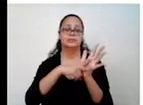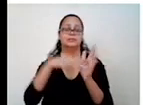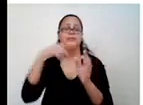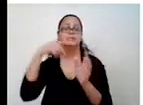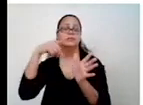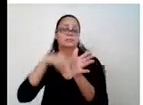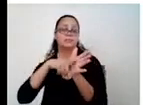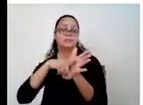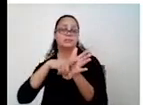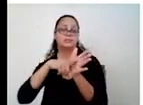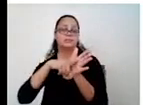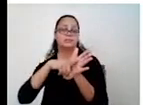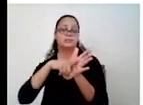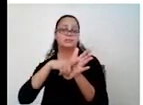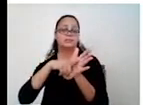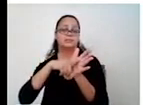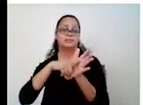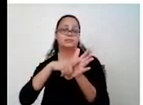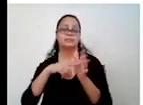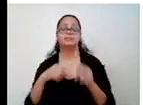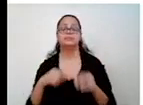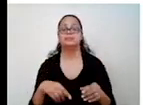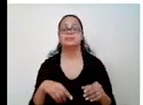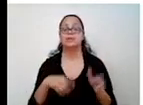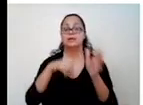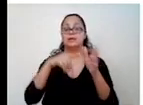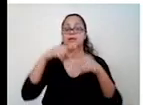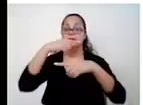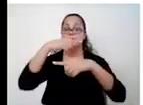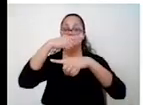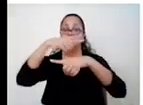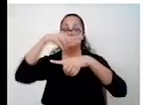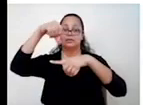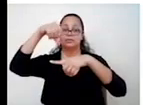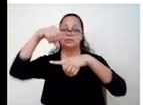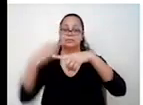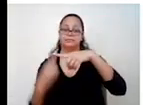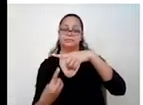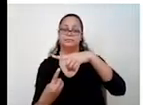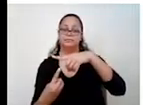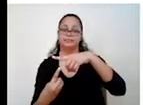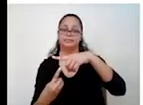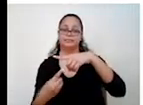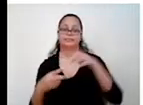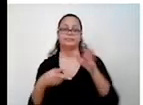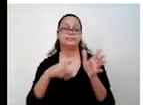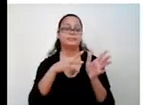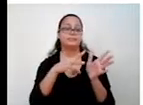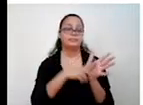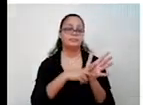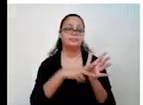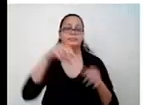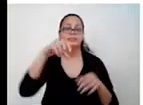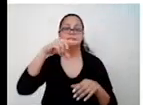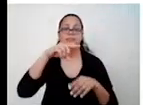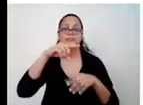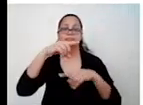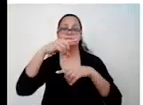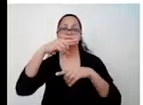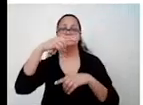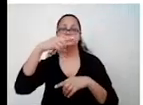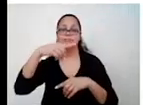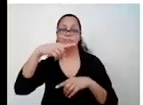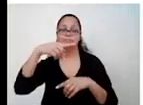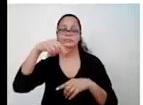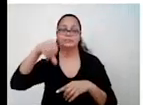Menos mais dá menos. E menos 9 dividido por mais 1 dá menos 9. Agora aqui. C, né?